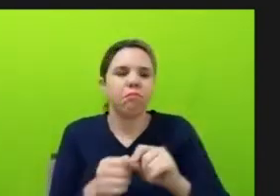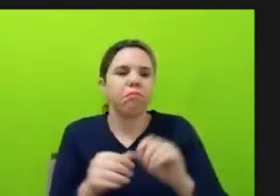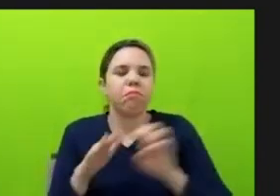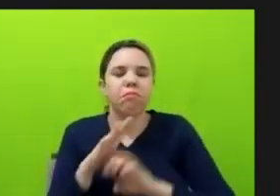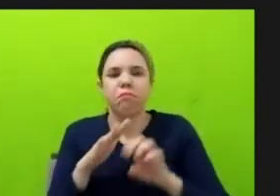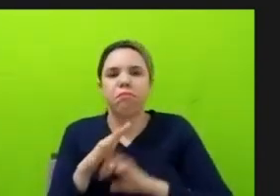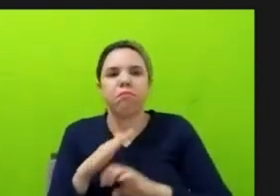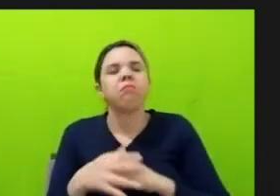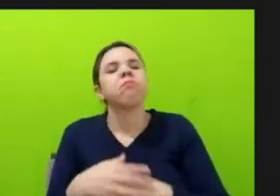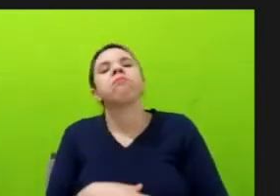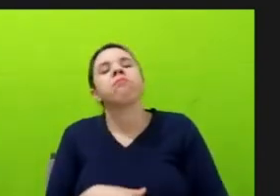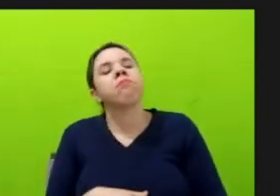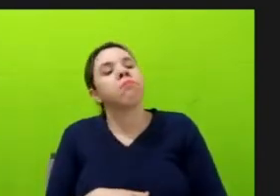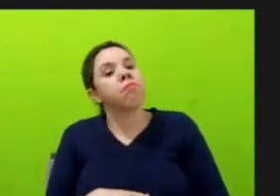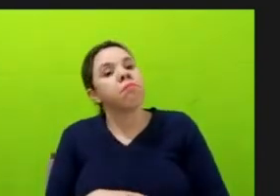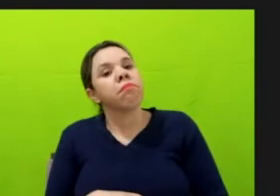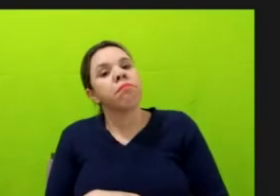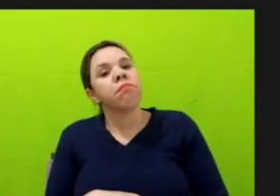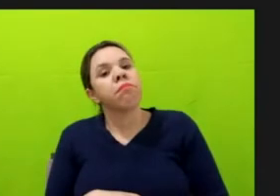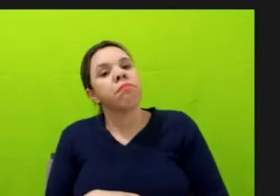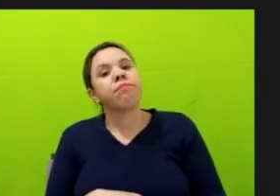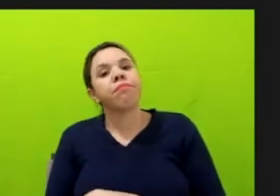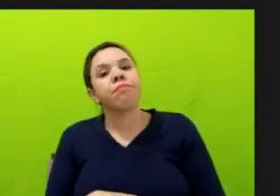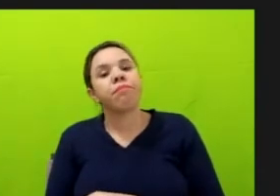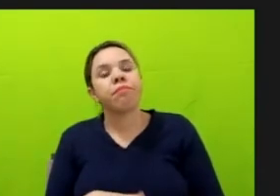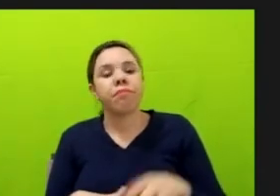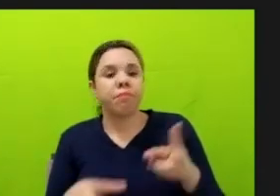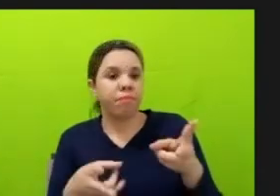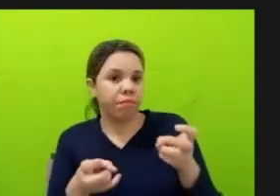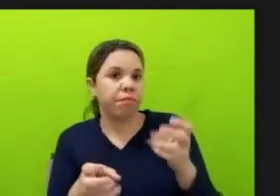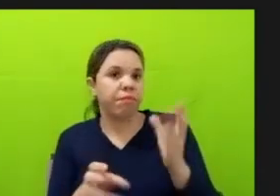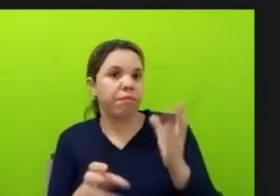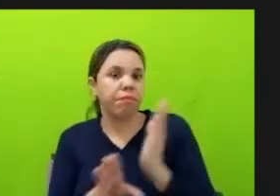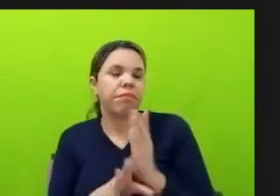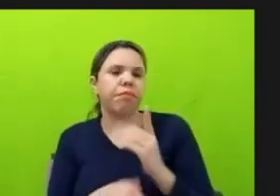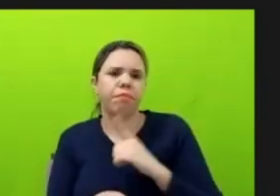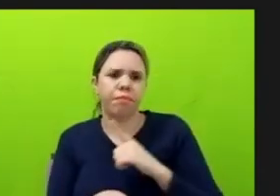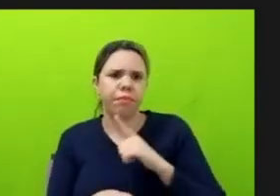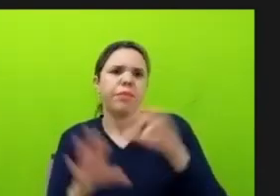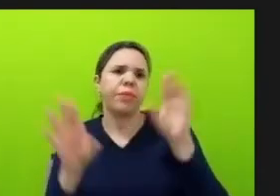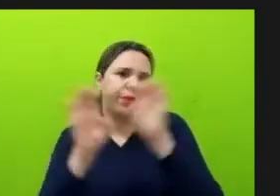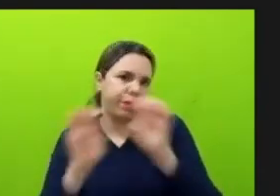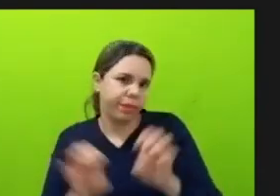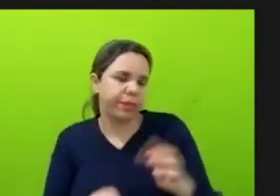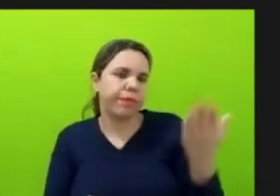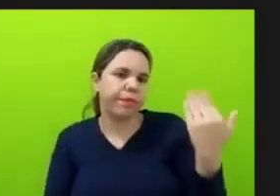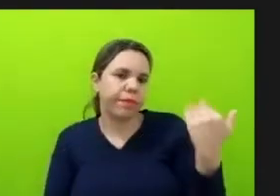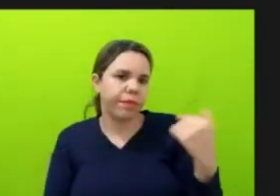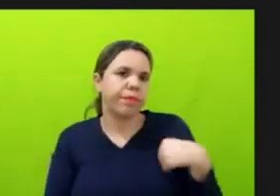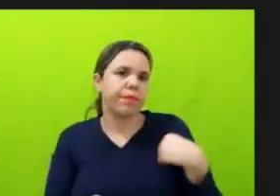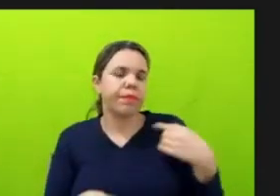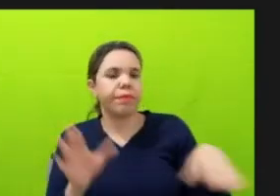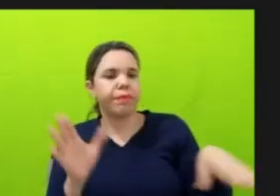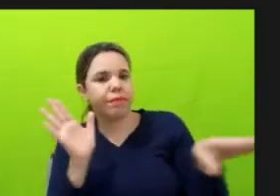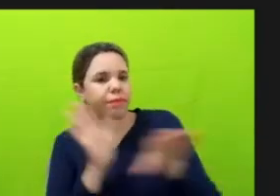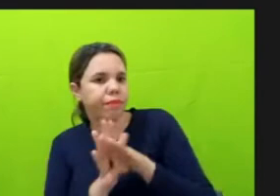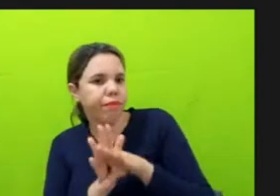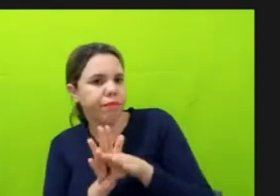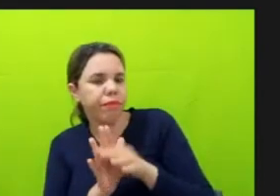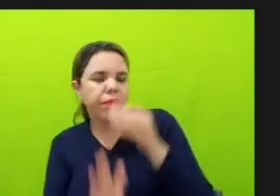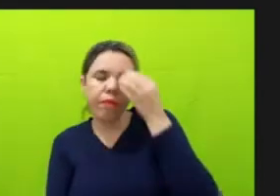comerciantes, que a gente detectou isso, mas tinha uma estrutura, né, quando a gente chega, 2018,